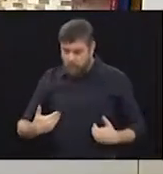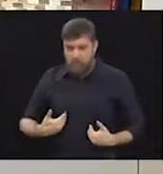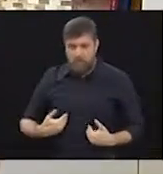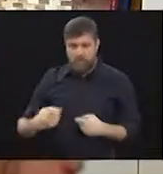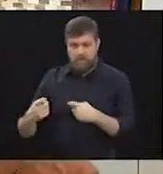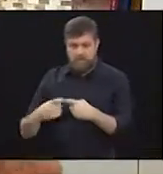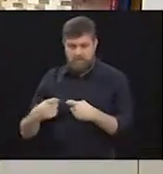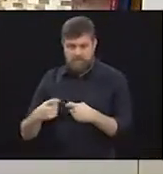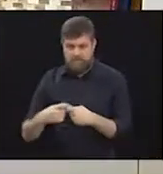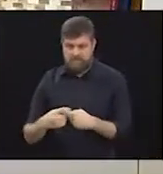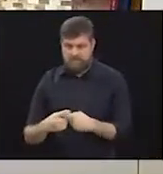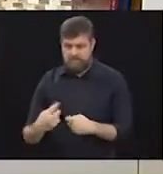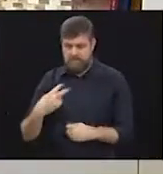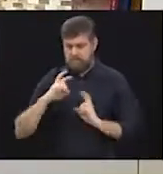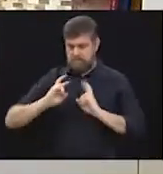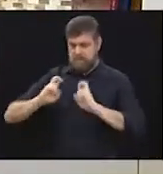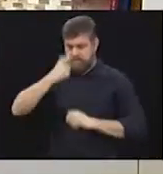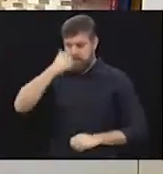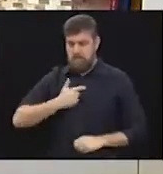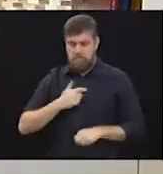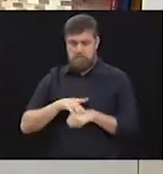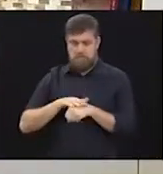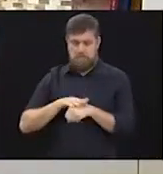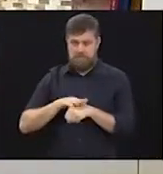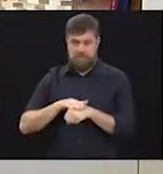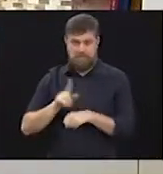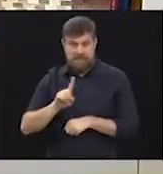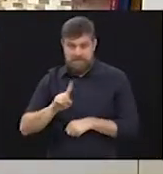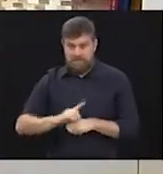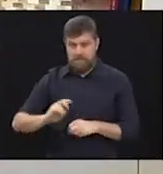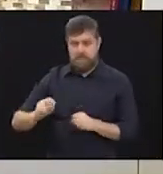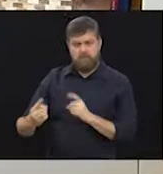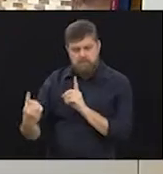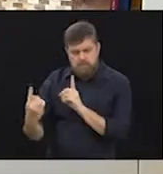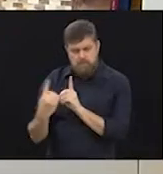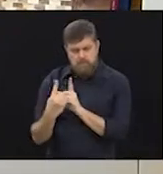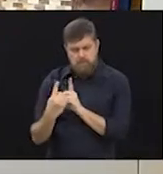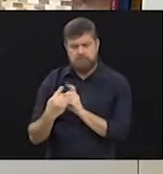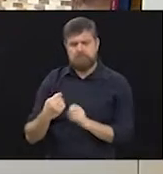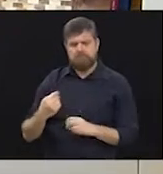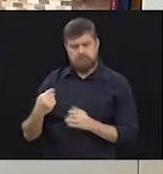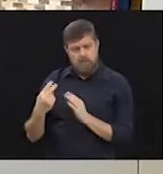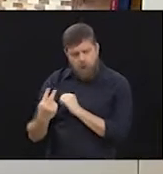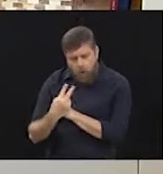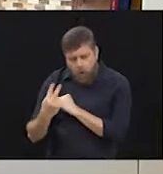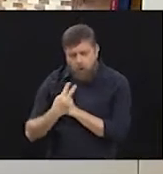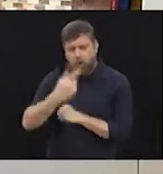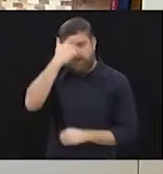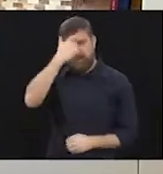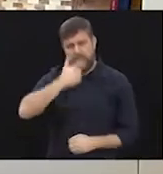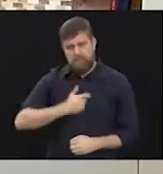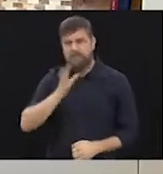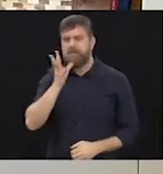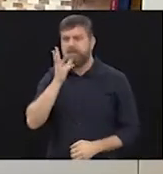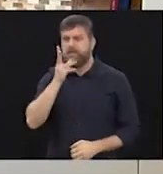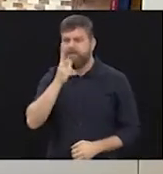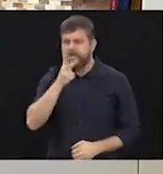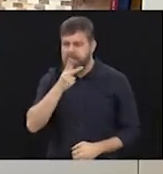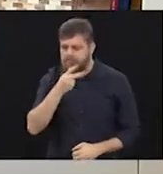não só com artrite. é muito dedicada, é uma consulta demorada,